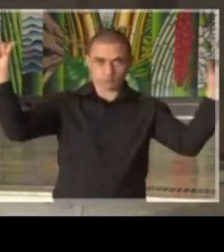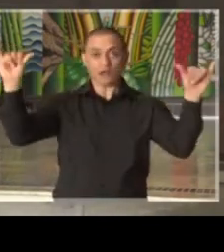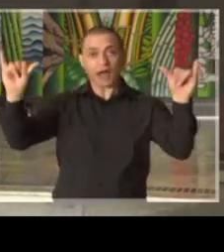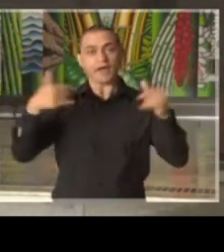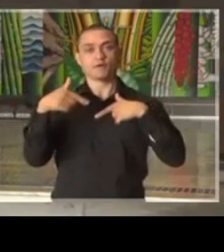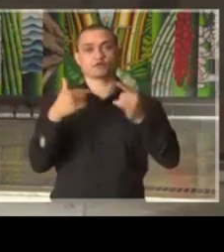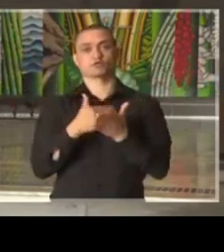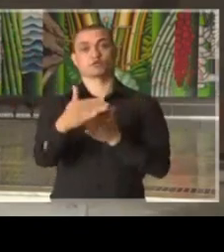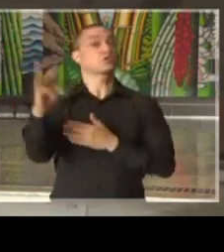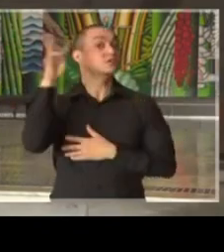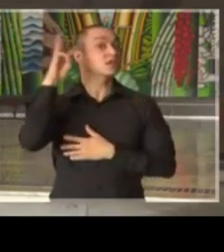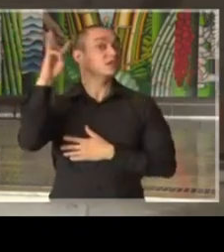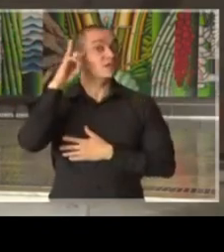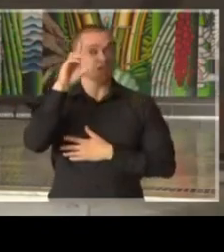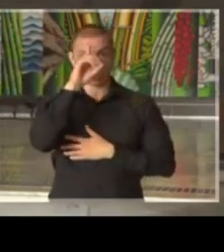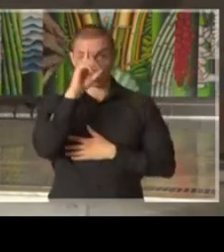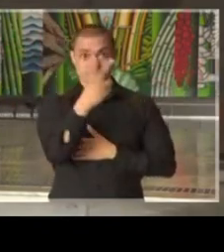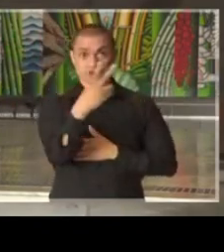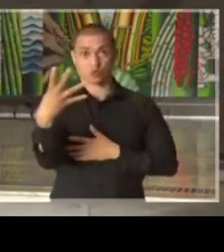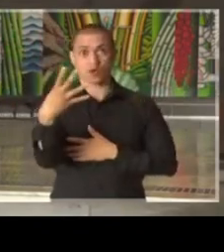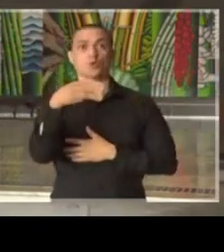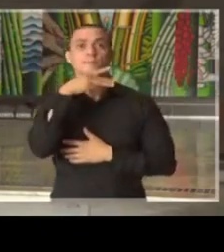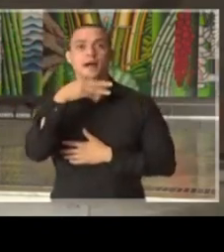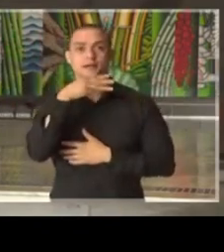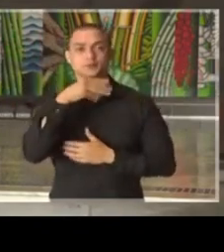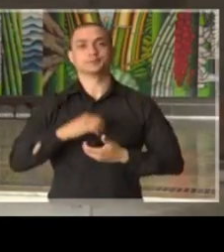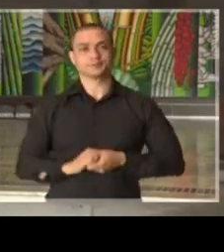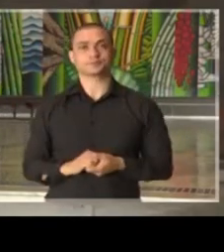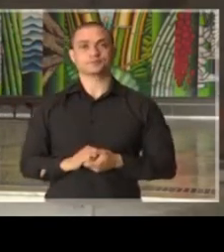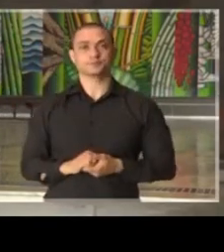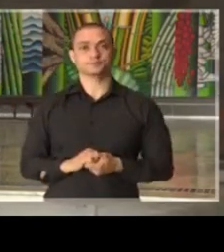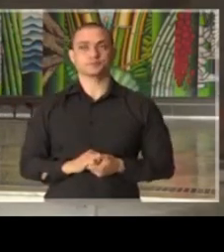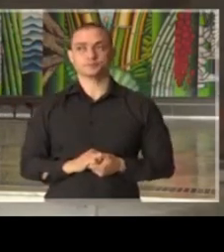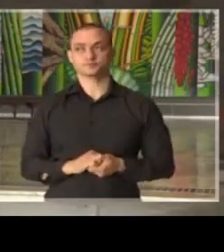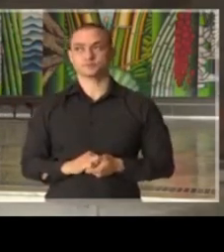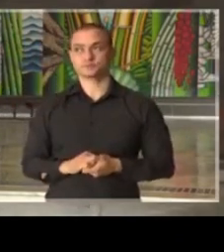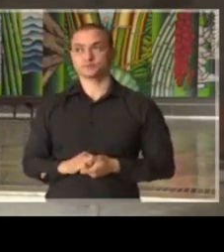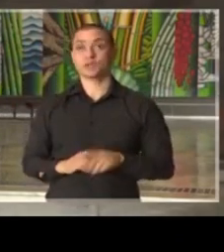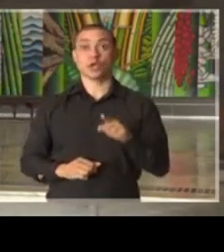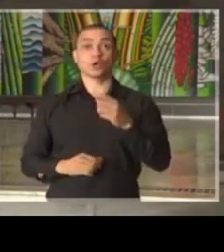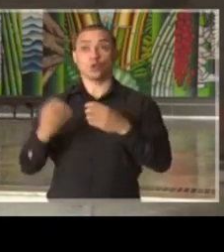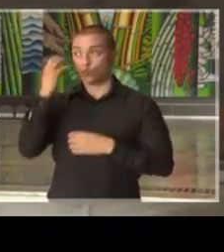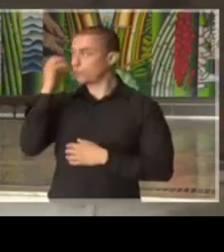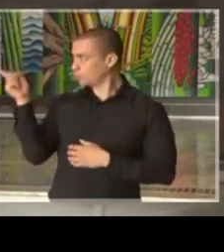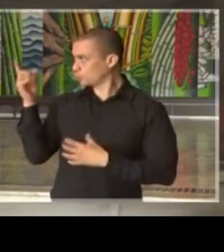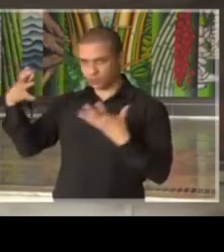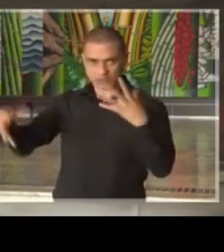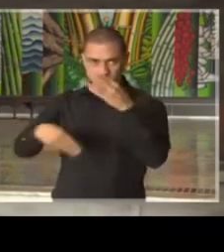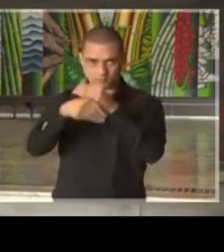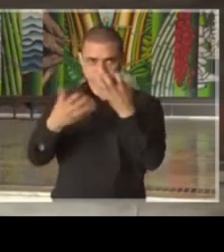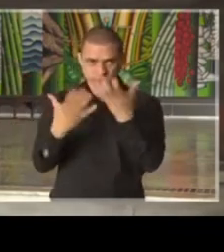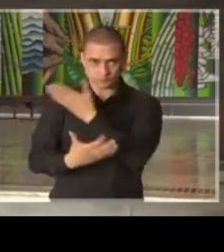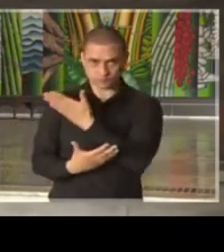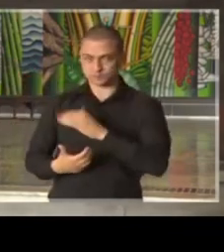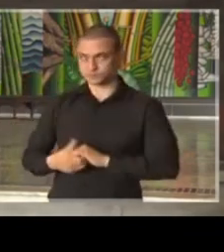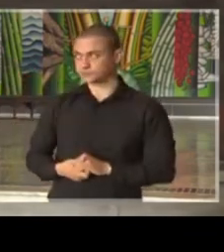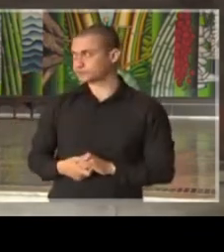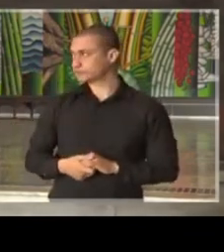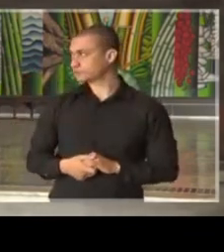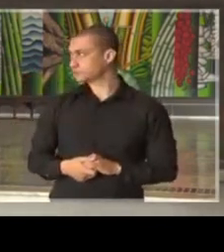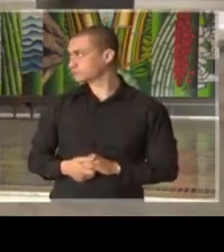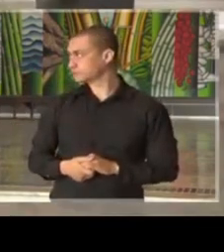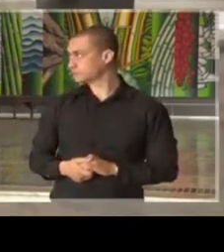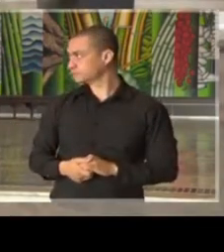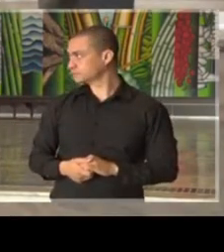partir da próxima terça-feira, dia 24 de março. E o Bruno Covas faz a complementação ao jornalista Giba